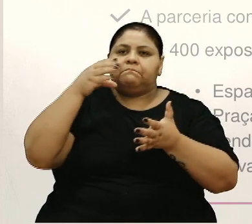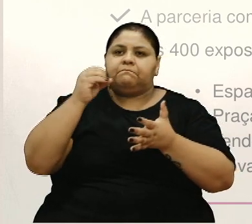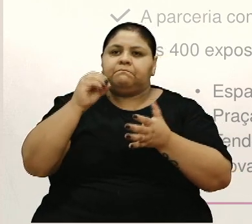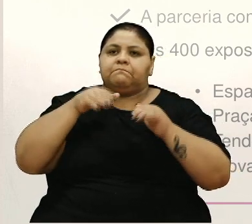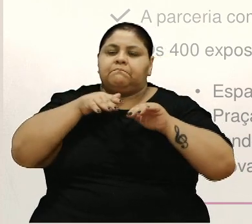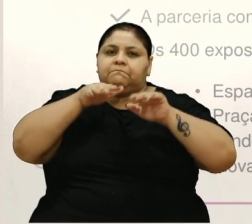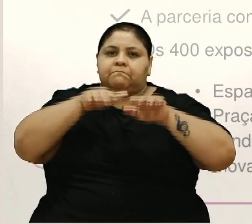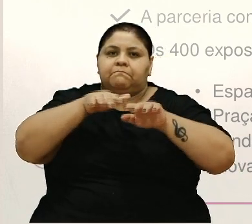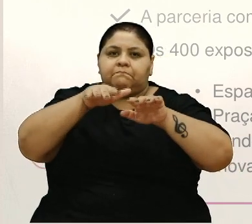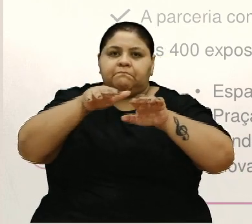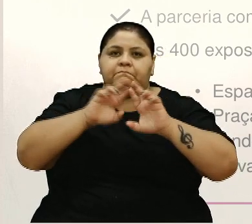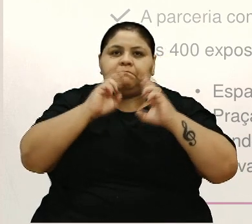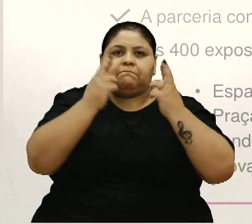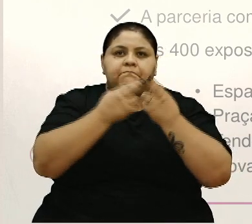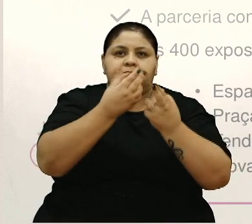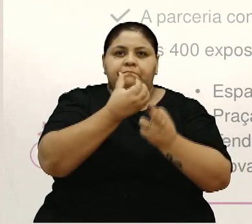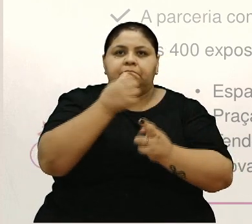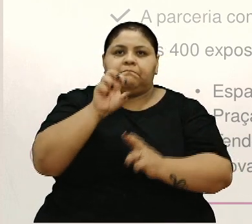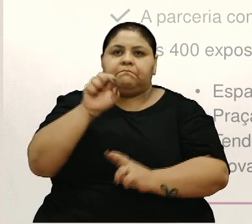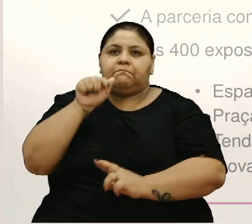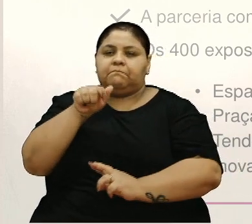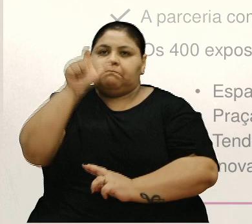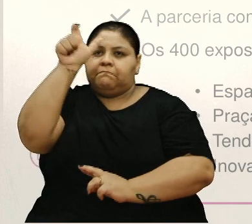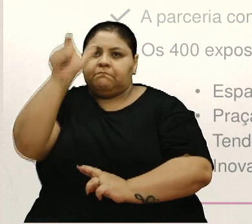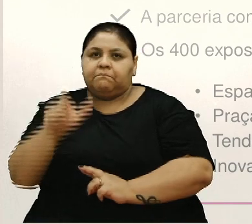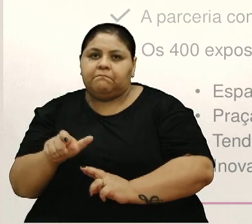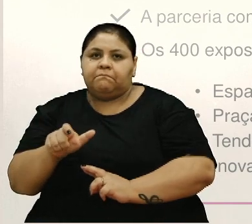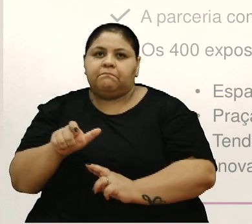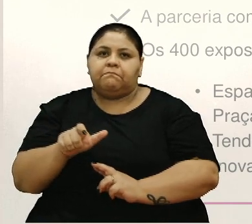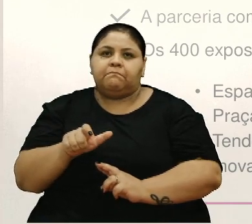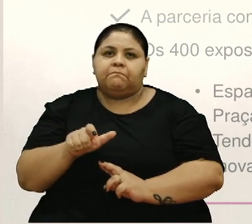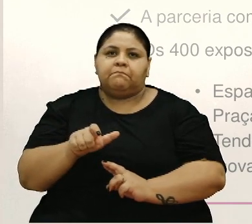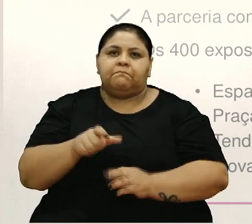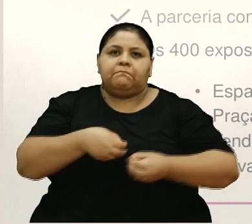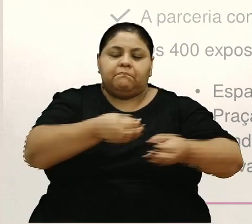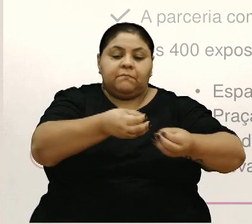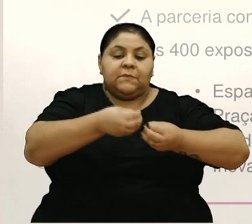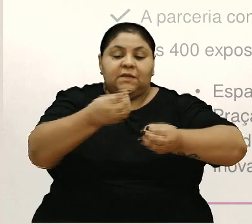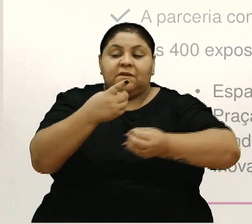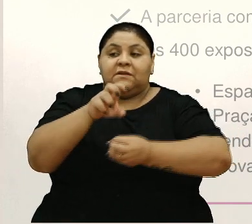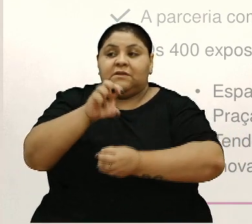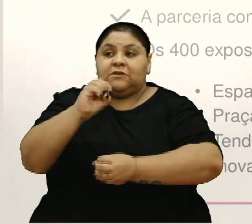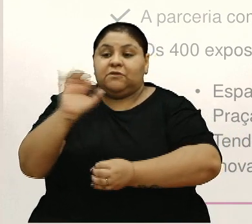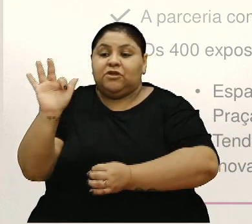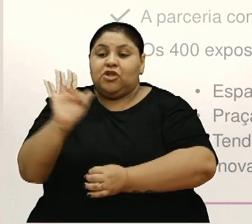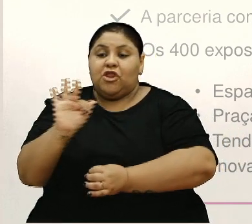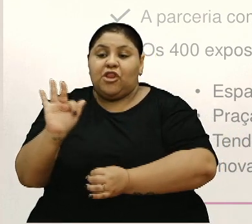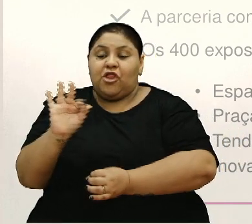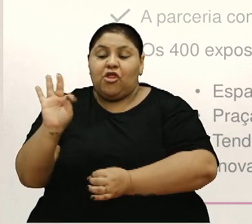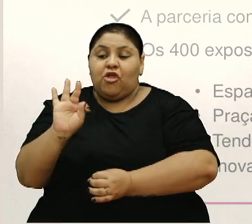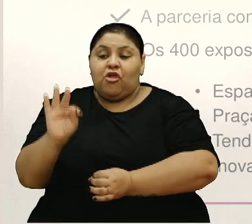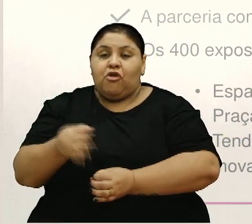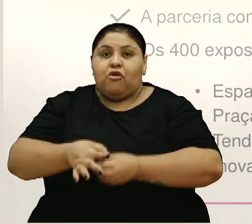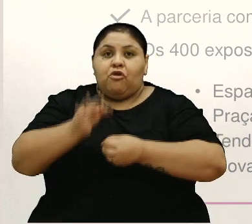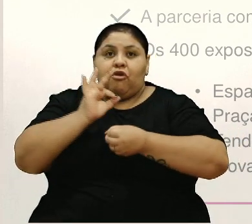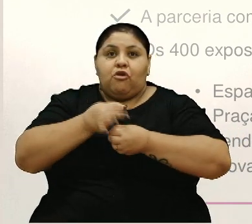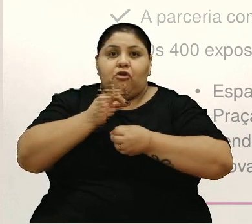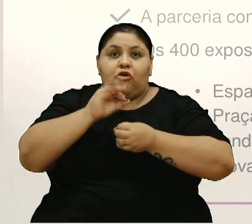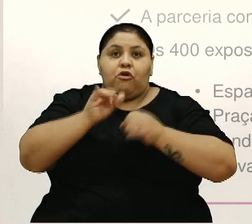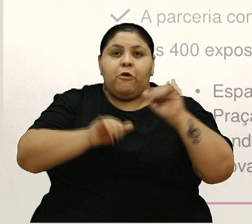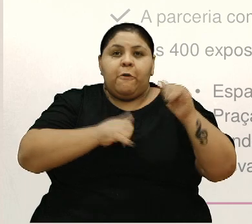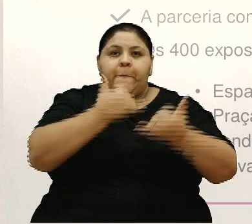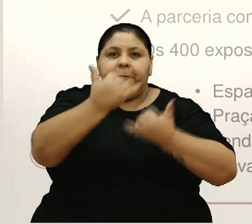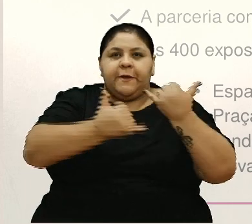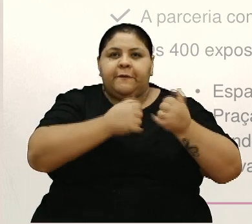reuniu 65 mil pessoas, distribuição de 150 toneladas de uva, sempre geladas, jogos coloniais engajaram os distritos,